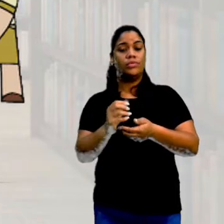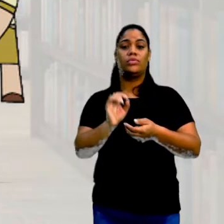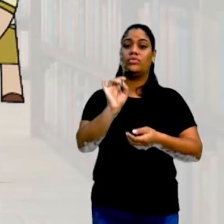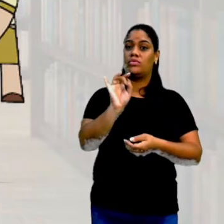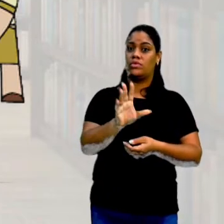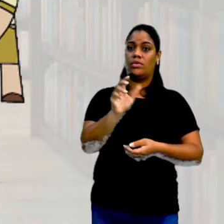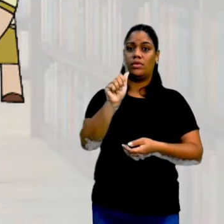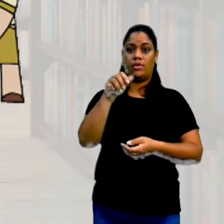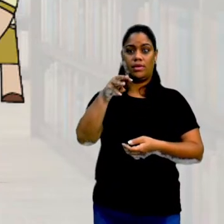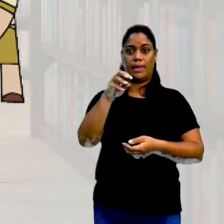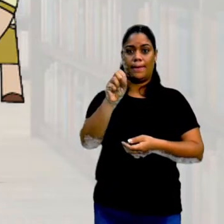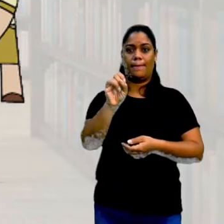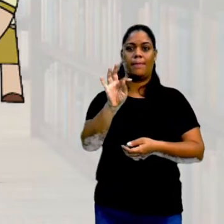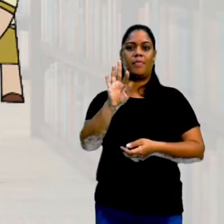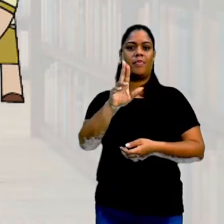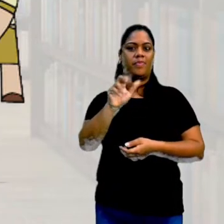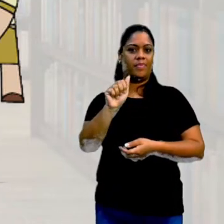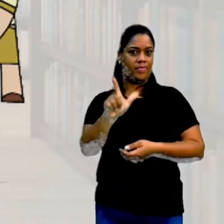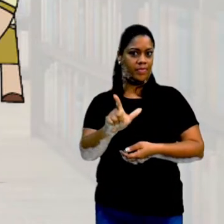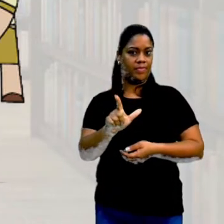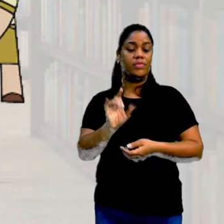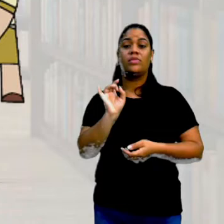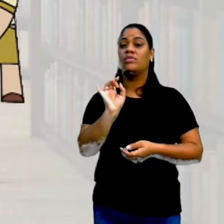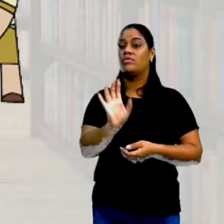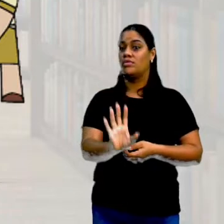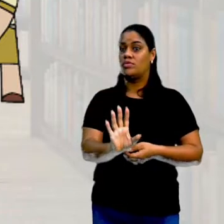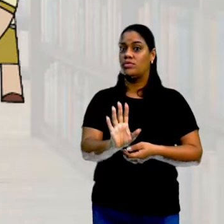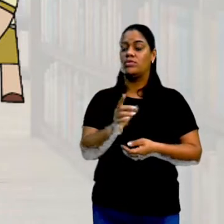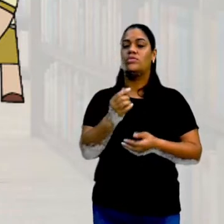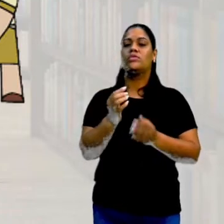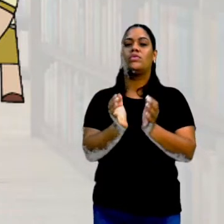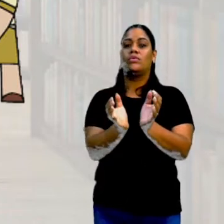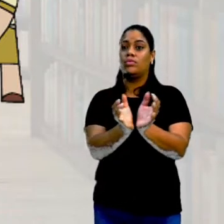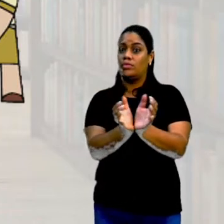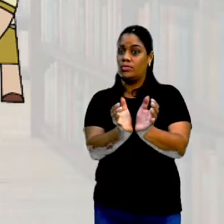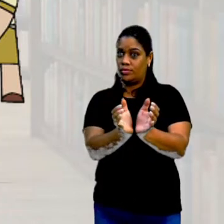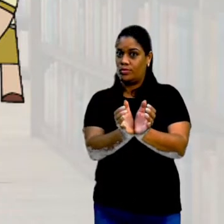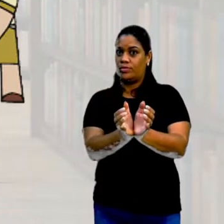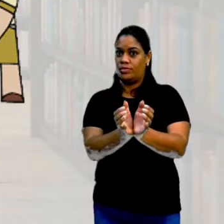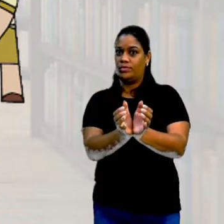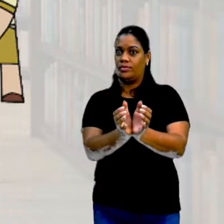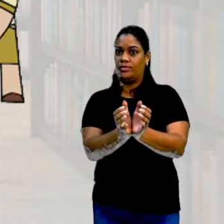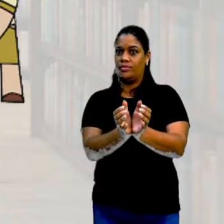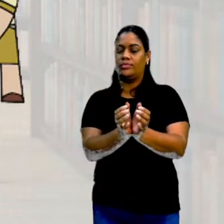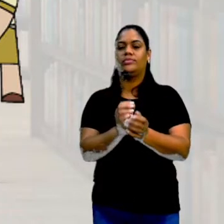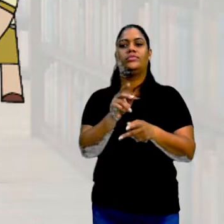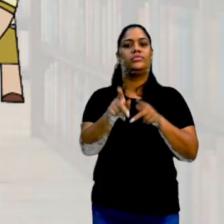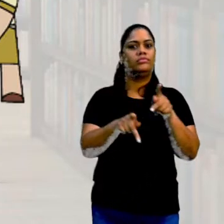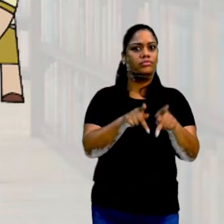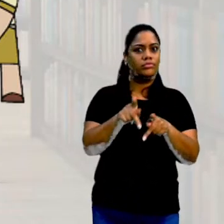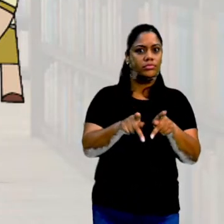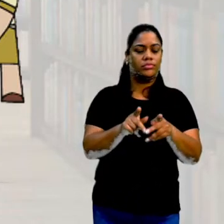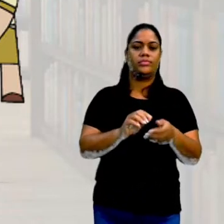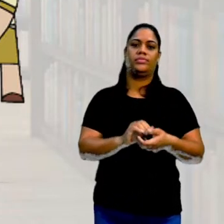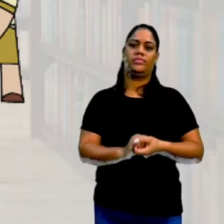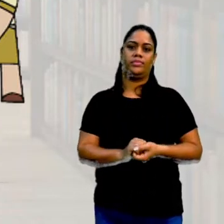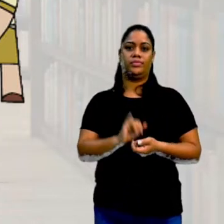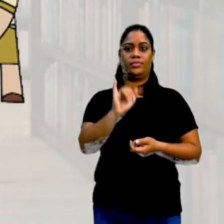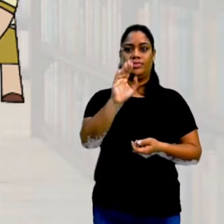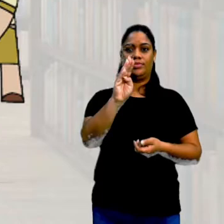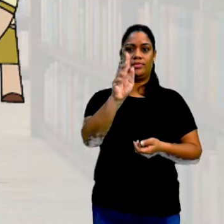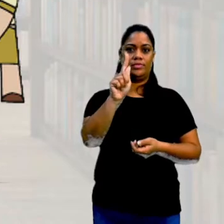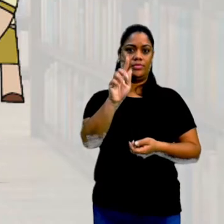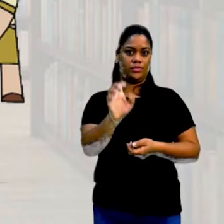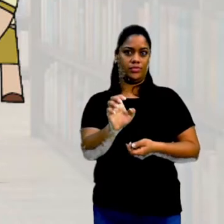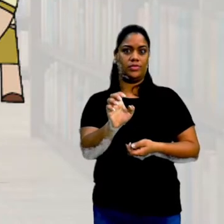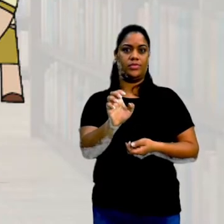pesquisa amostral, em que a gente vai coletar somente uma parte da população. Está certo? O censo do IBGE, por